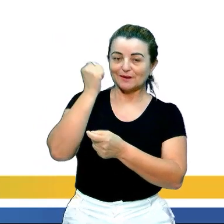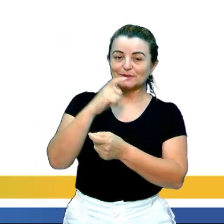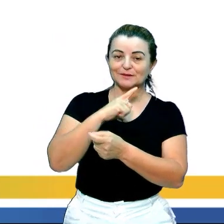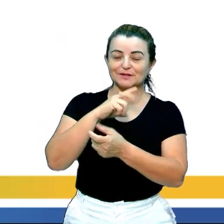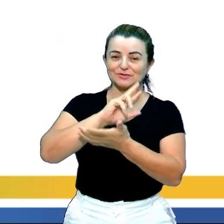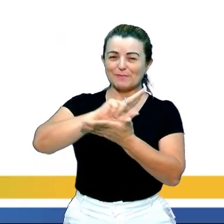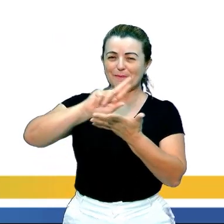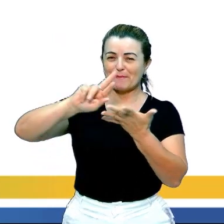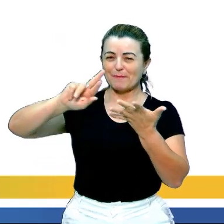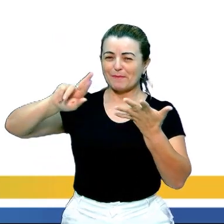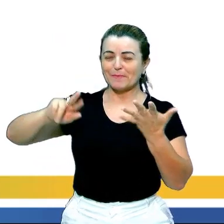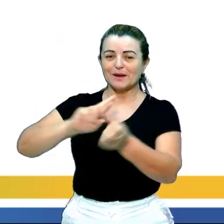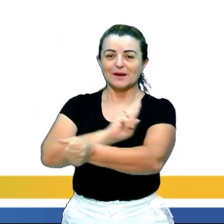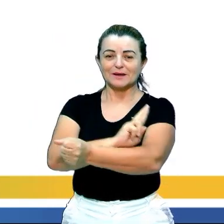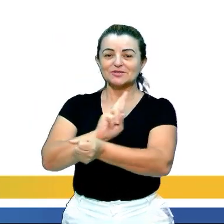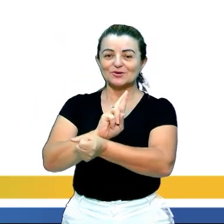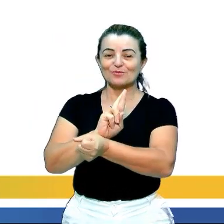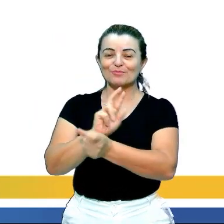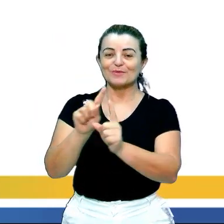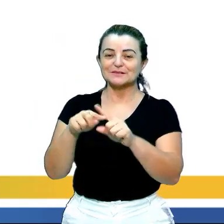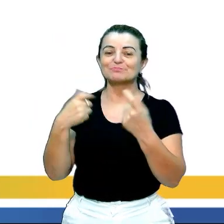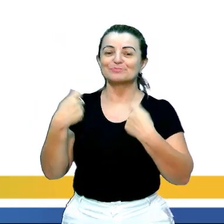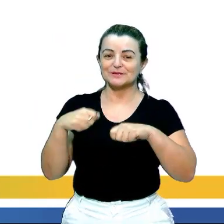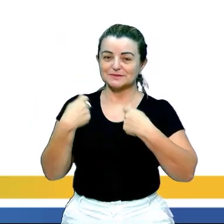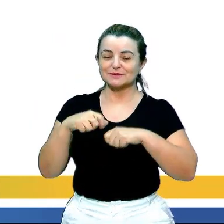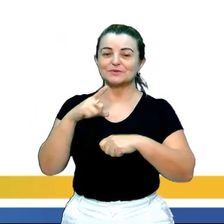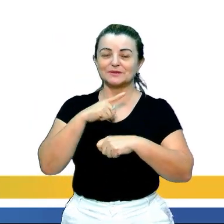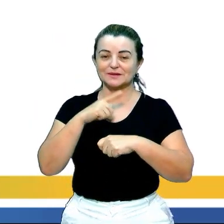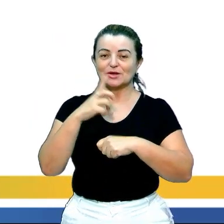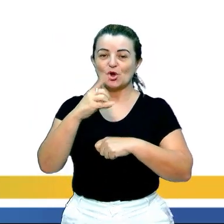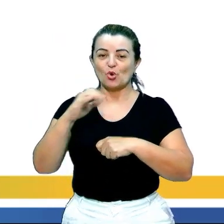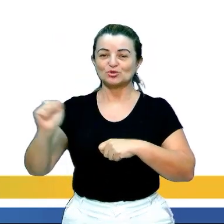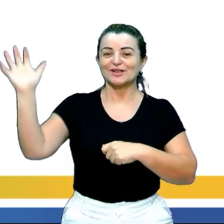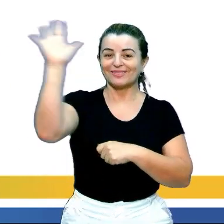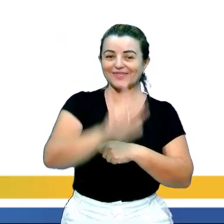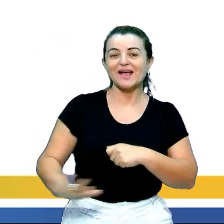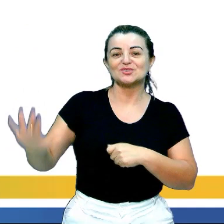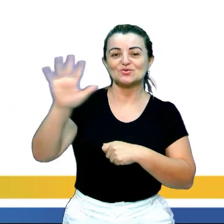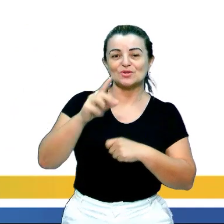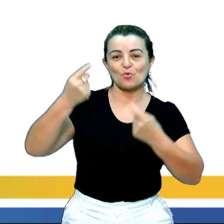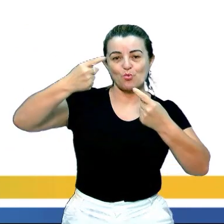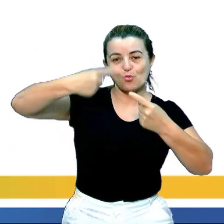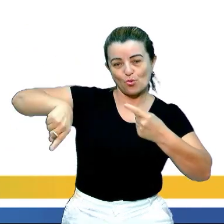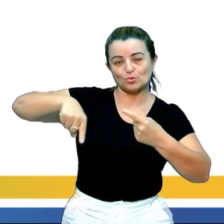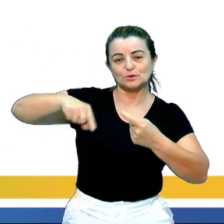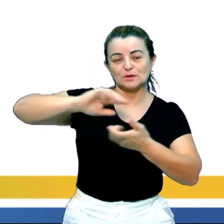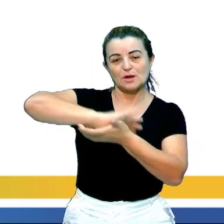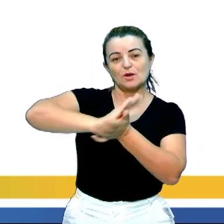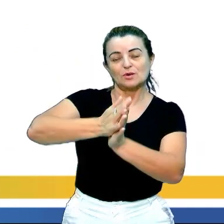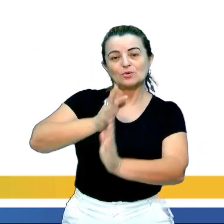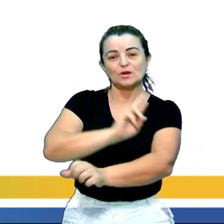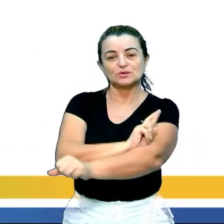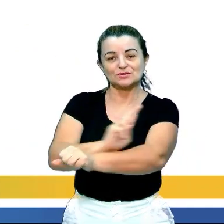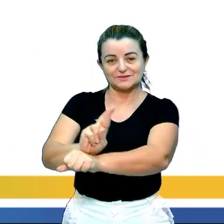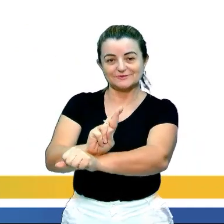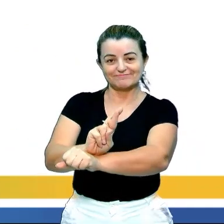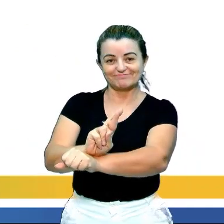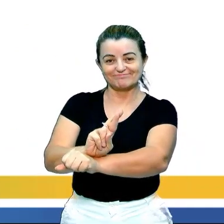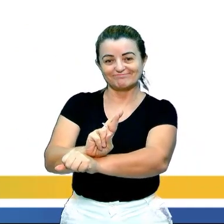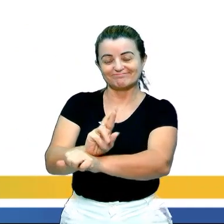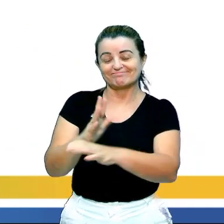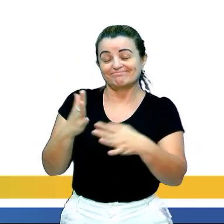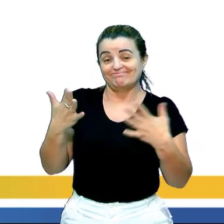necessidade de se comemorar o Dia Nacional de Combate à Intolerância Religiosa, o qual é um